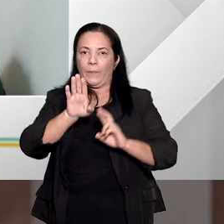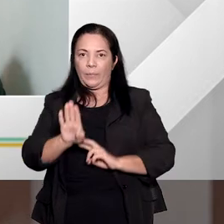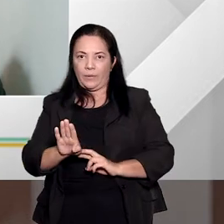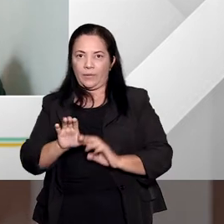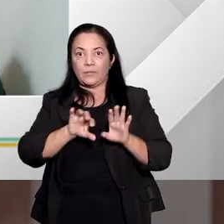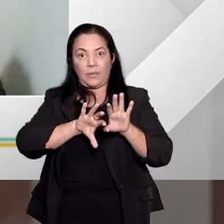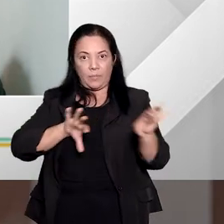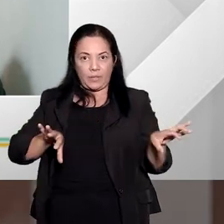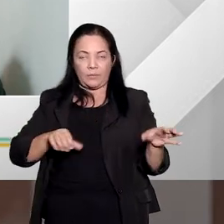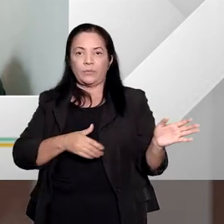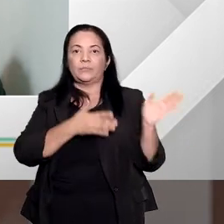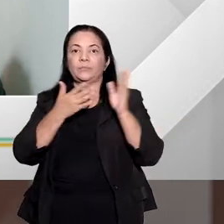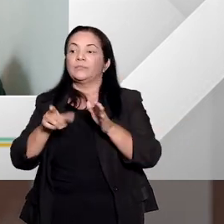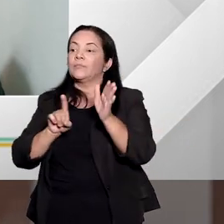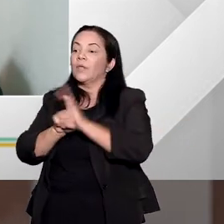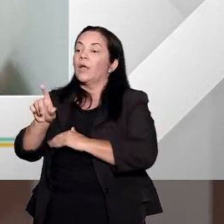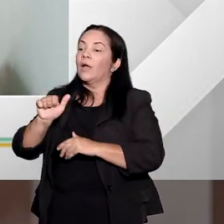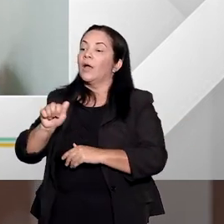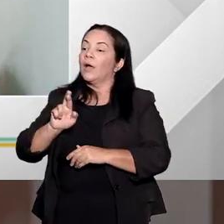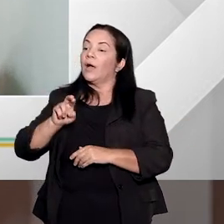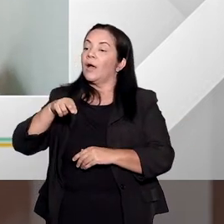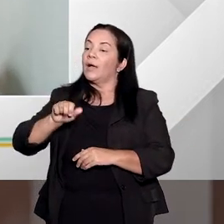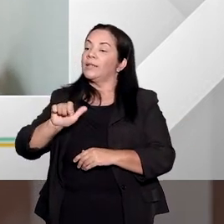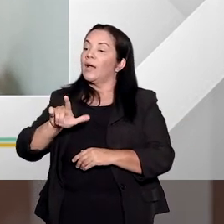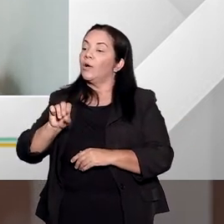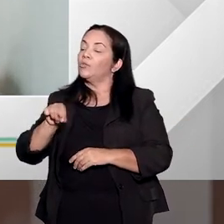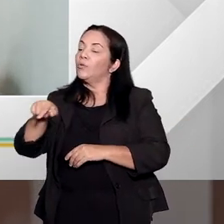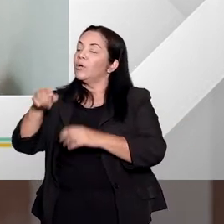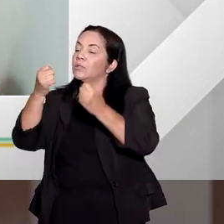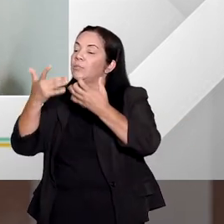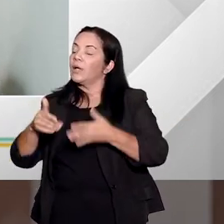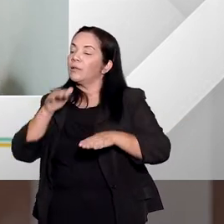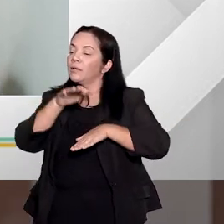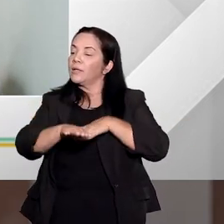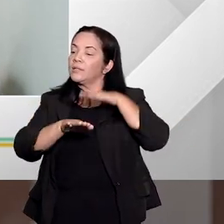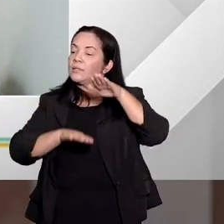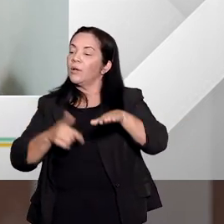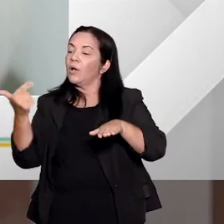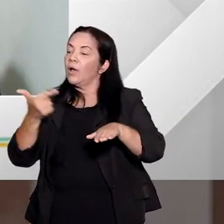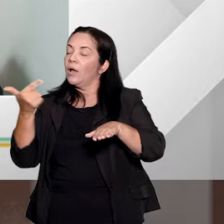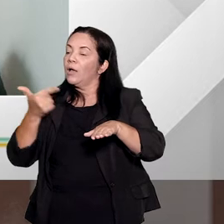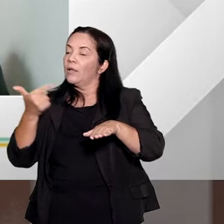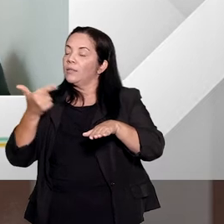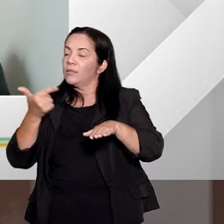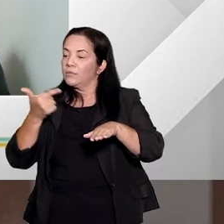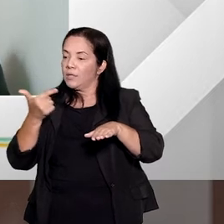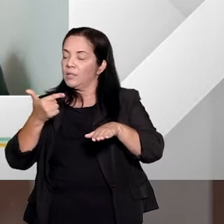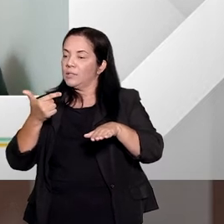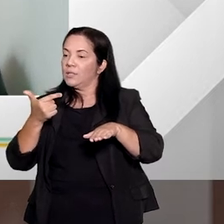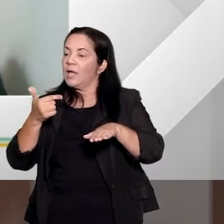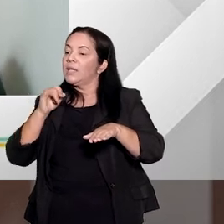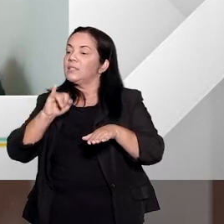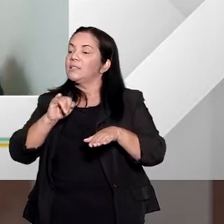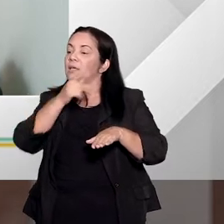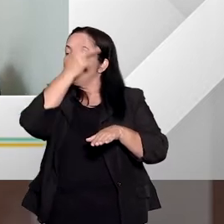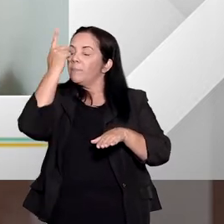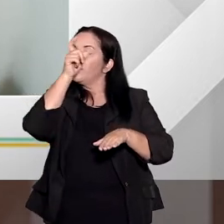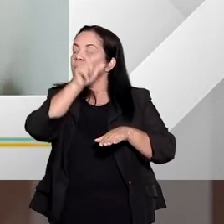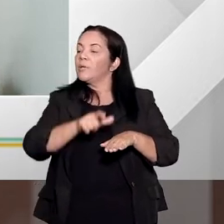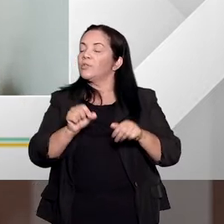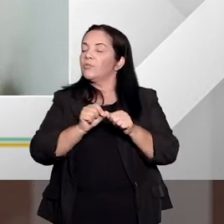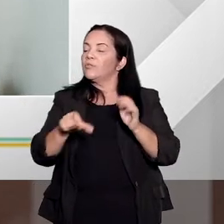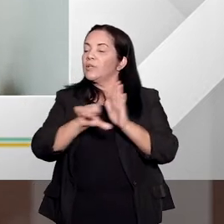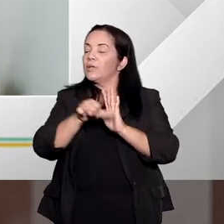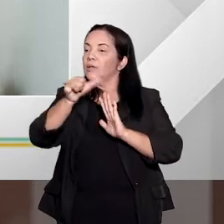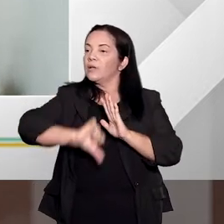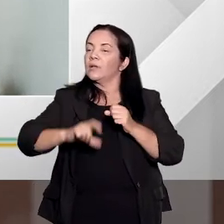Professor Arnaldo, falando agora especificamente da segunda fase da dosimetria, seja, das atenuantes e das agravantes previstas